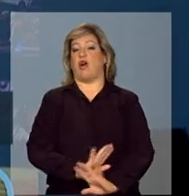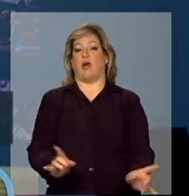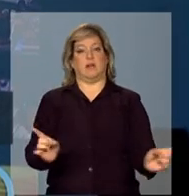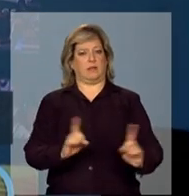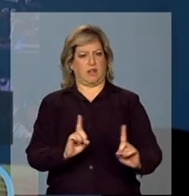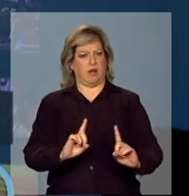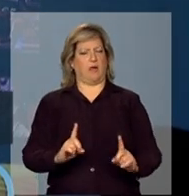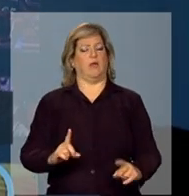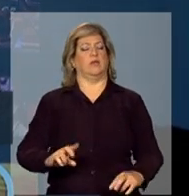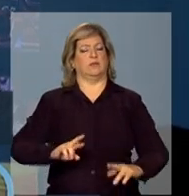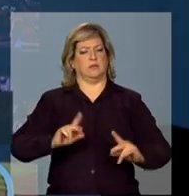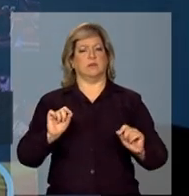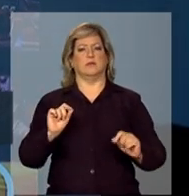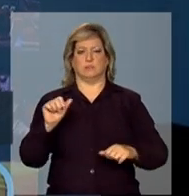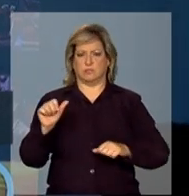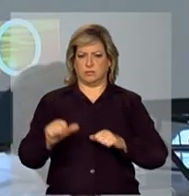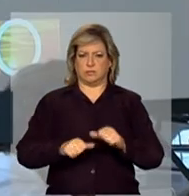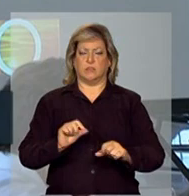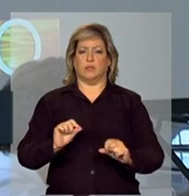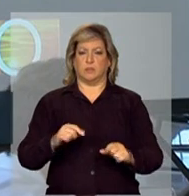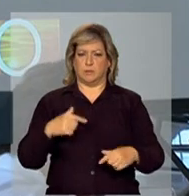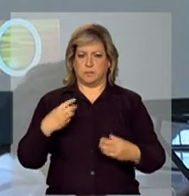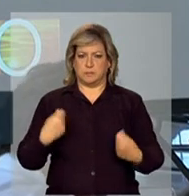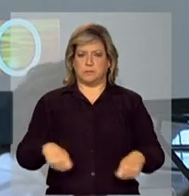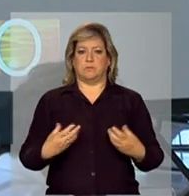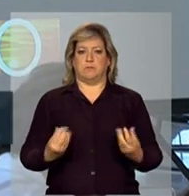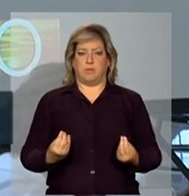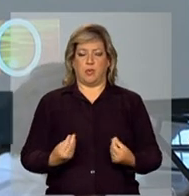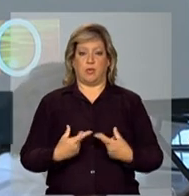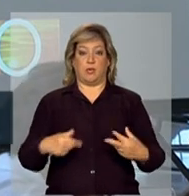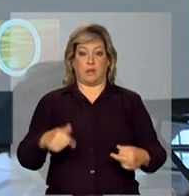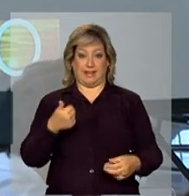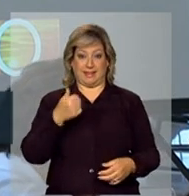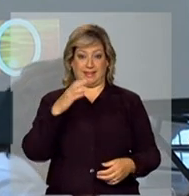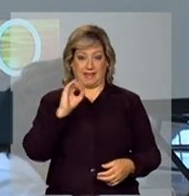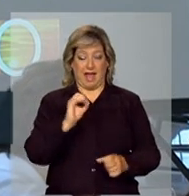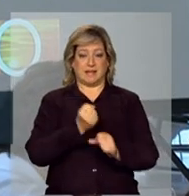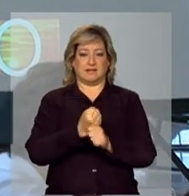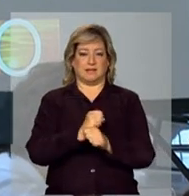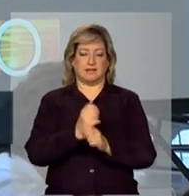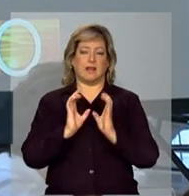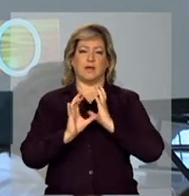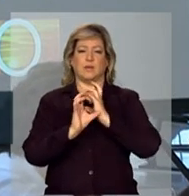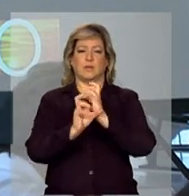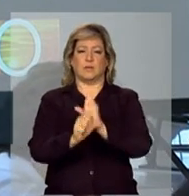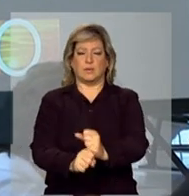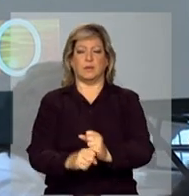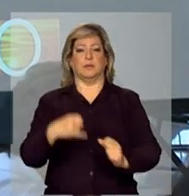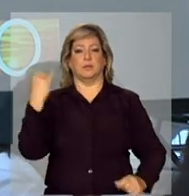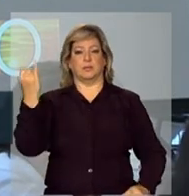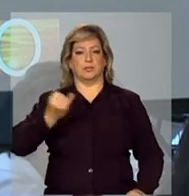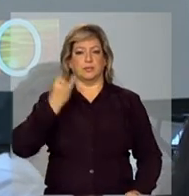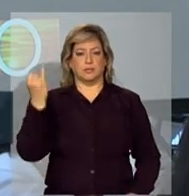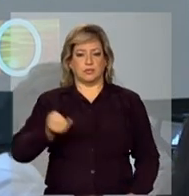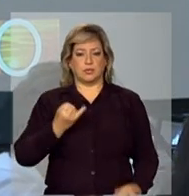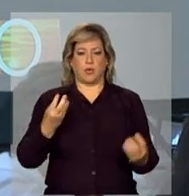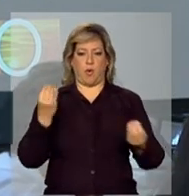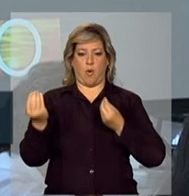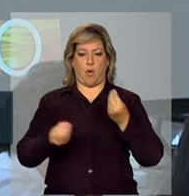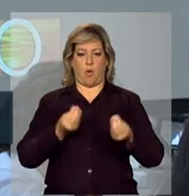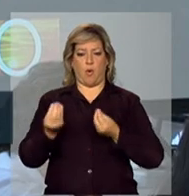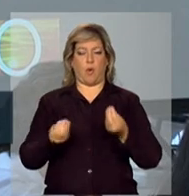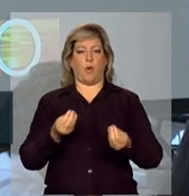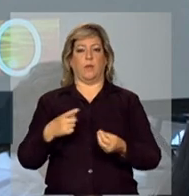ao contrário, porque, tendo construído ao longo desses 10 anos uma trajetória importante como foi a de